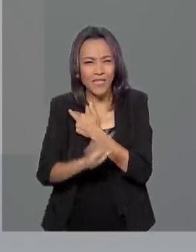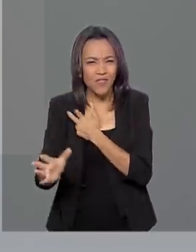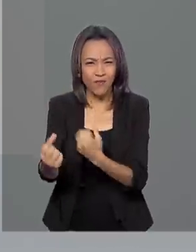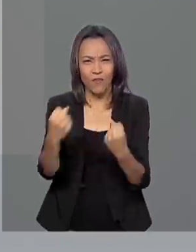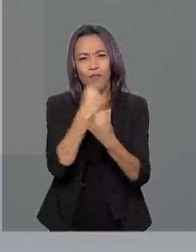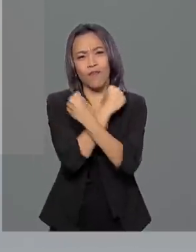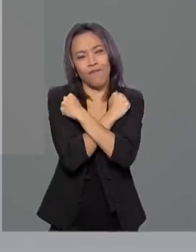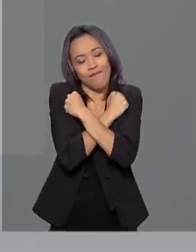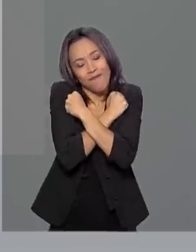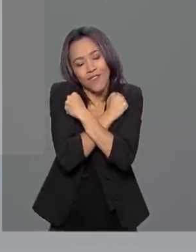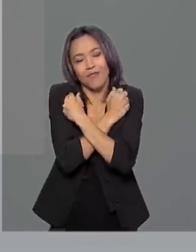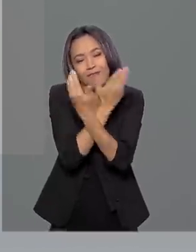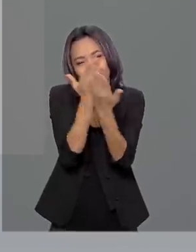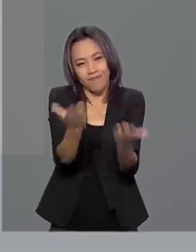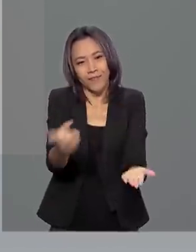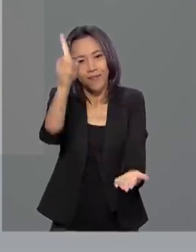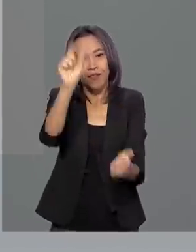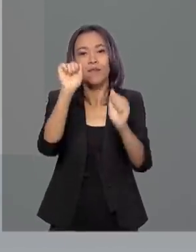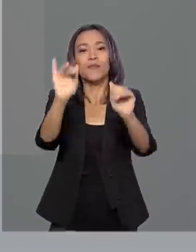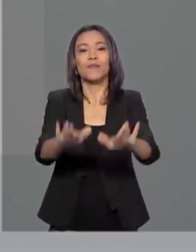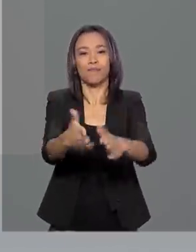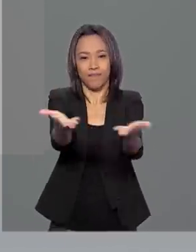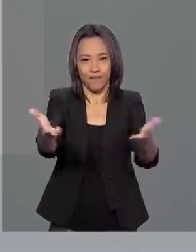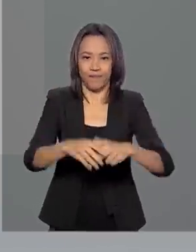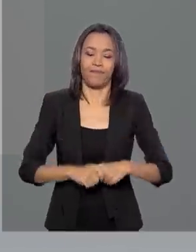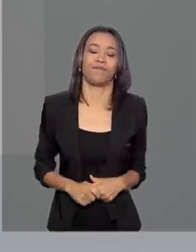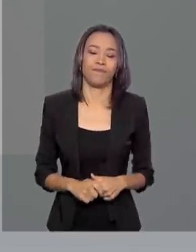forte abraço e que Deus abençoe a todos.